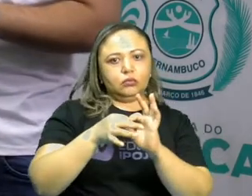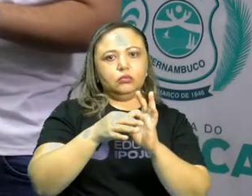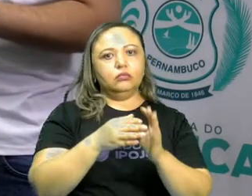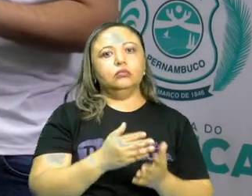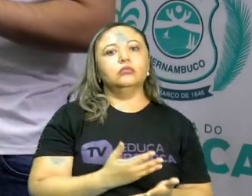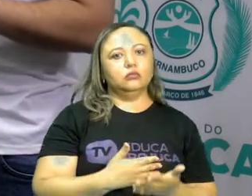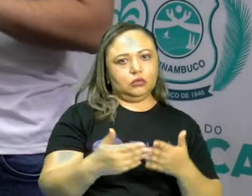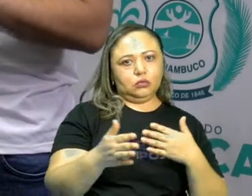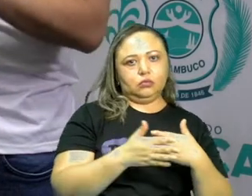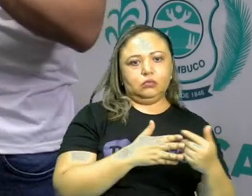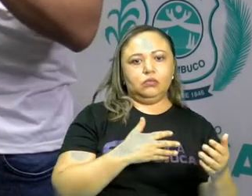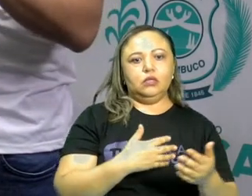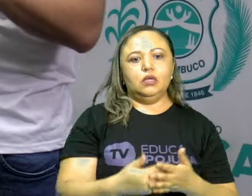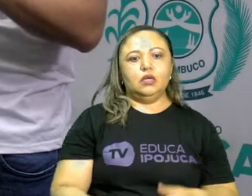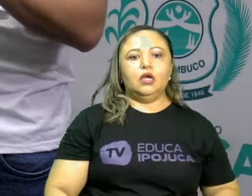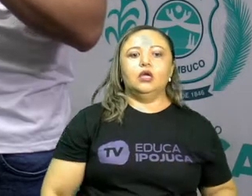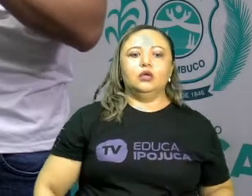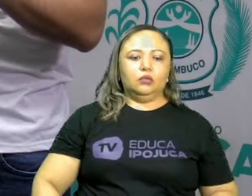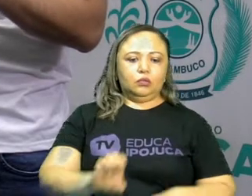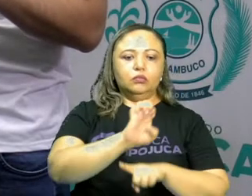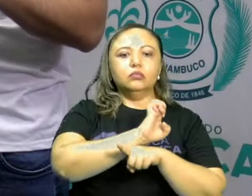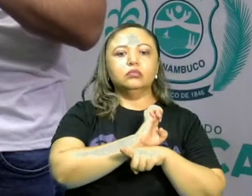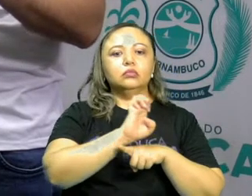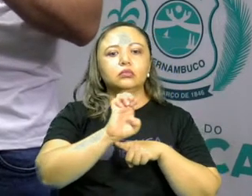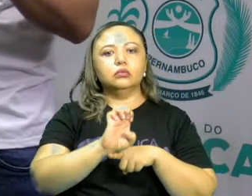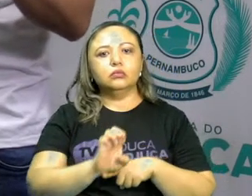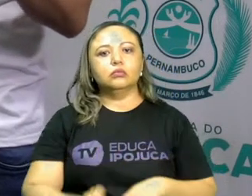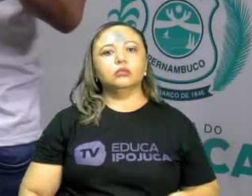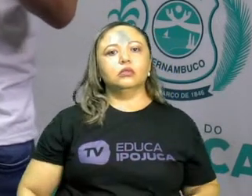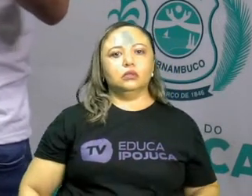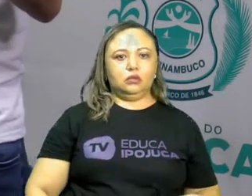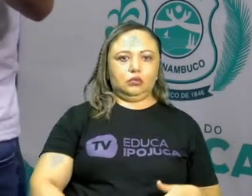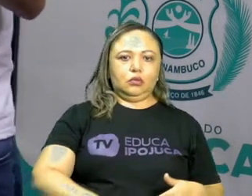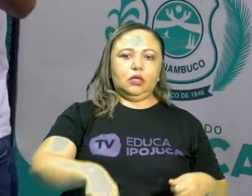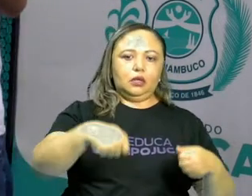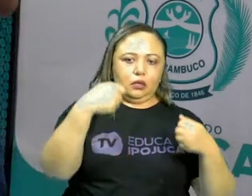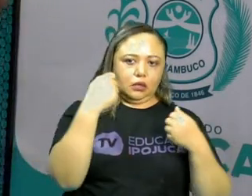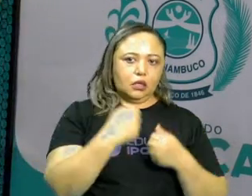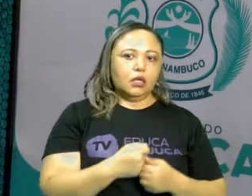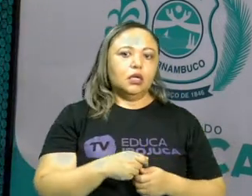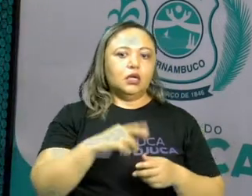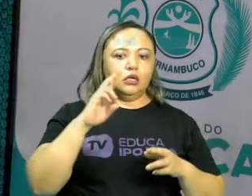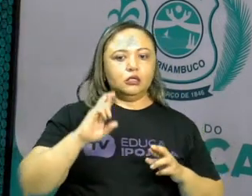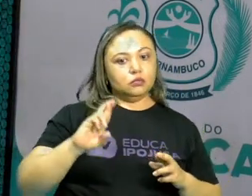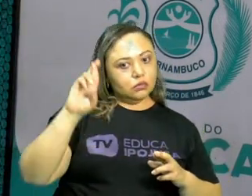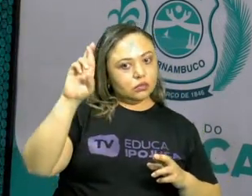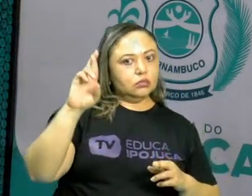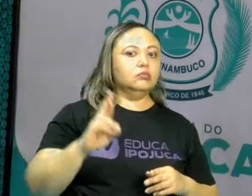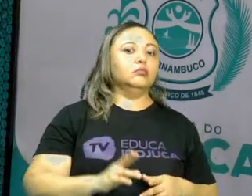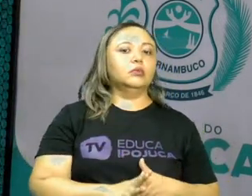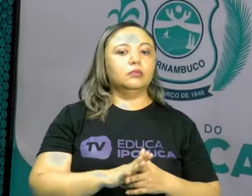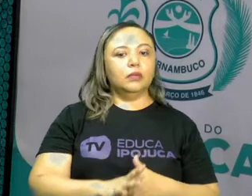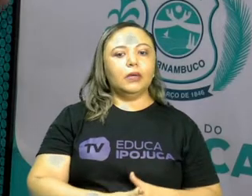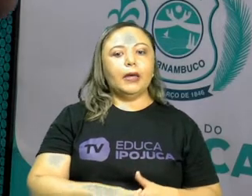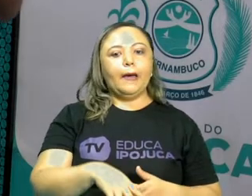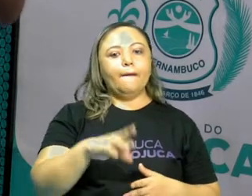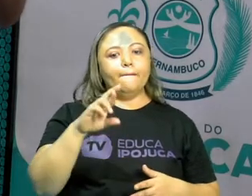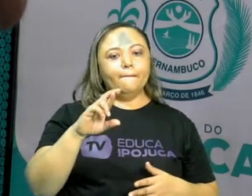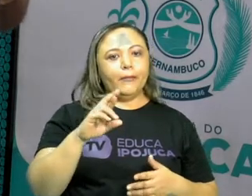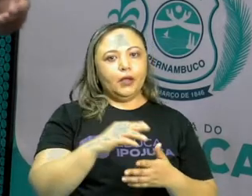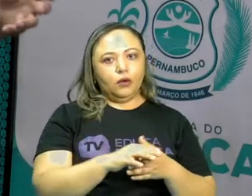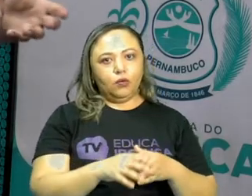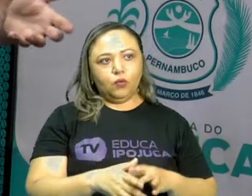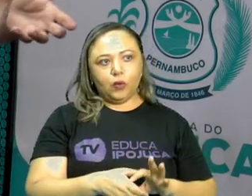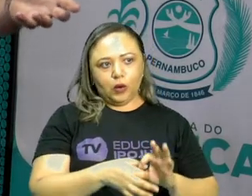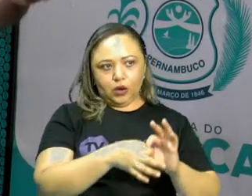A função do Estado era a defesa da promoção da liberdade do indivíduo. Então, nada disso de Estados absolutistas,